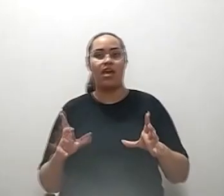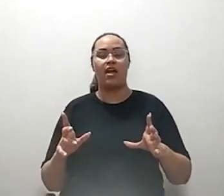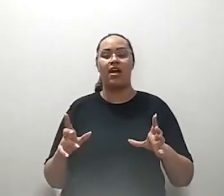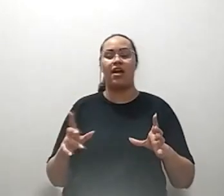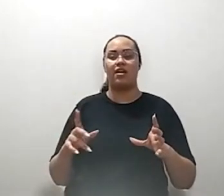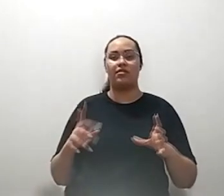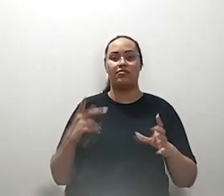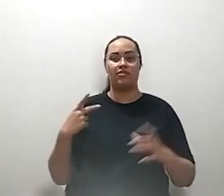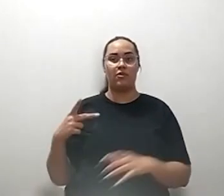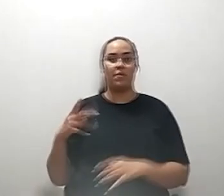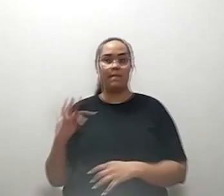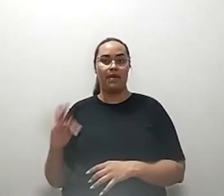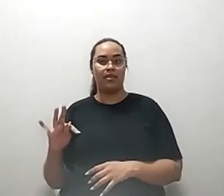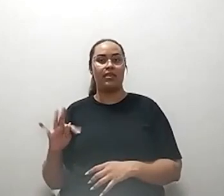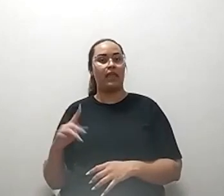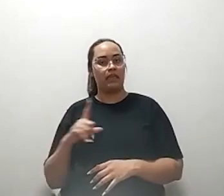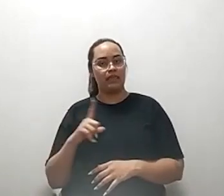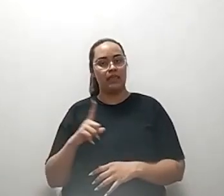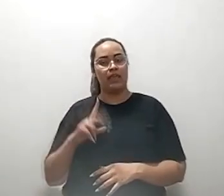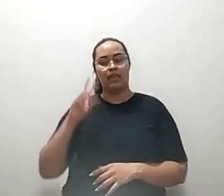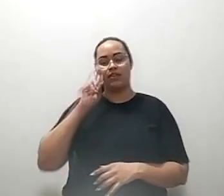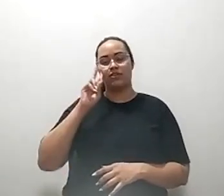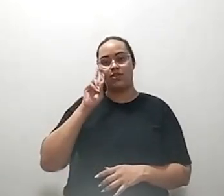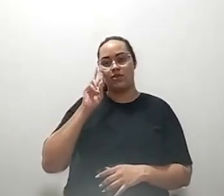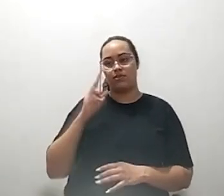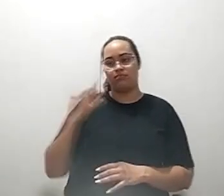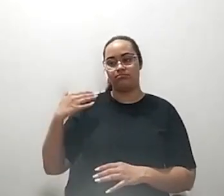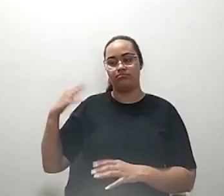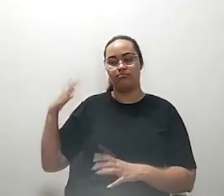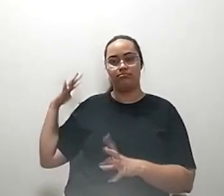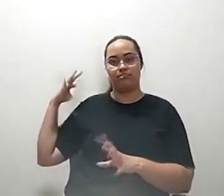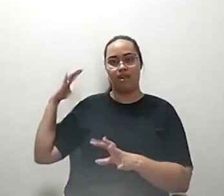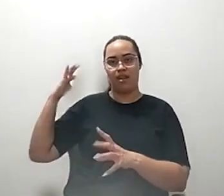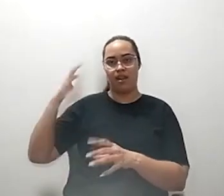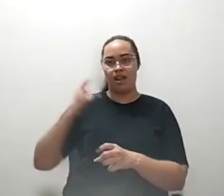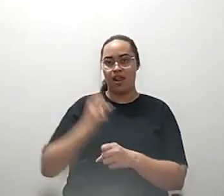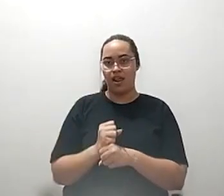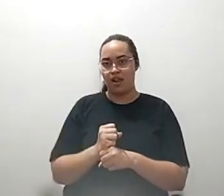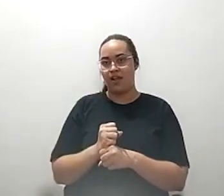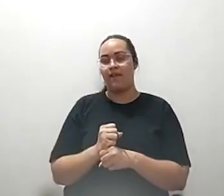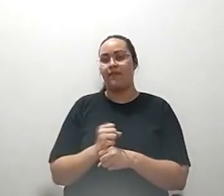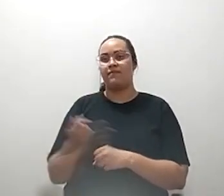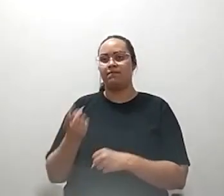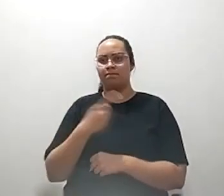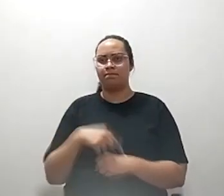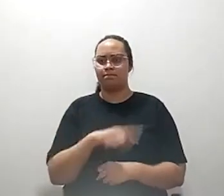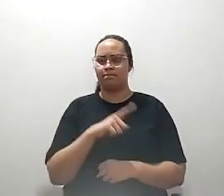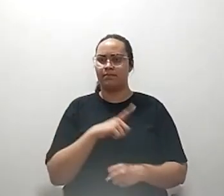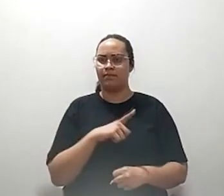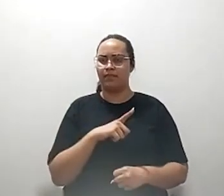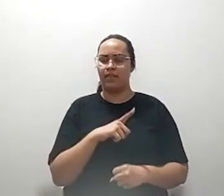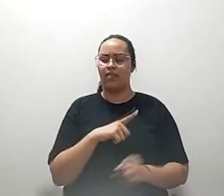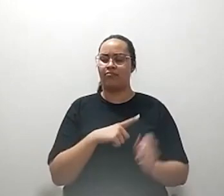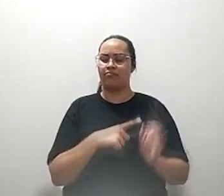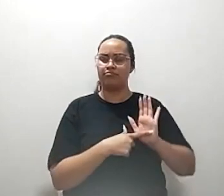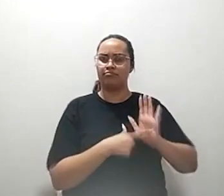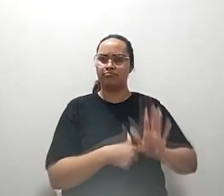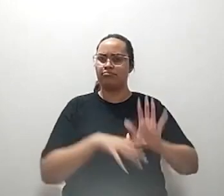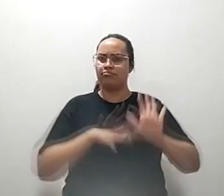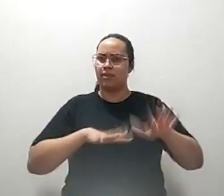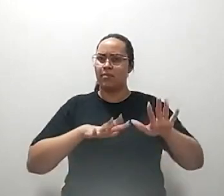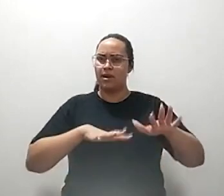realmente tem uma história, partido que é orgânico, a militância é séria.